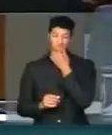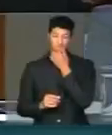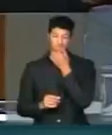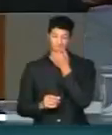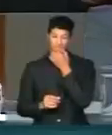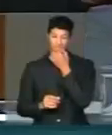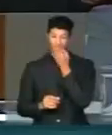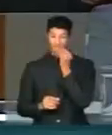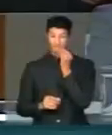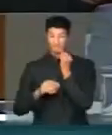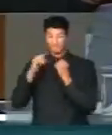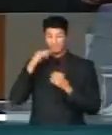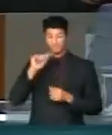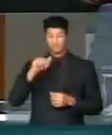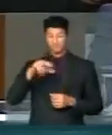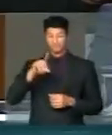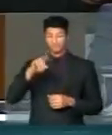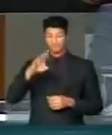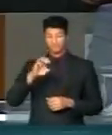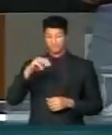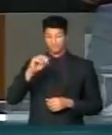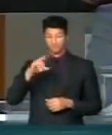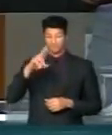Palavra da deputada Andréa Moura.